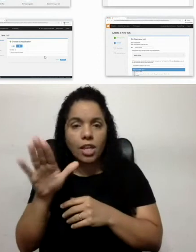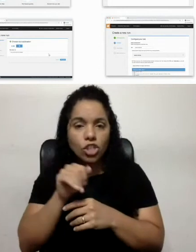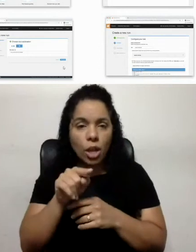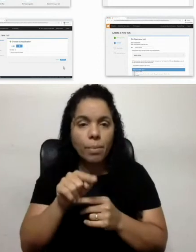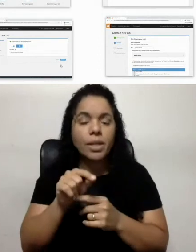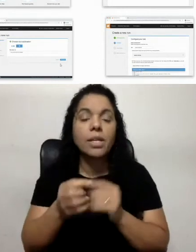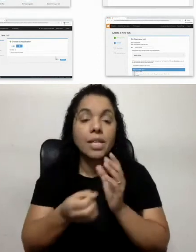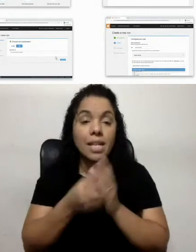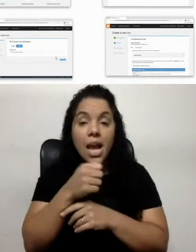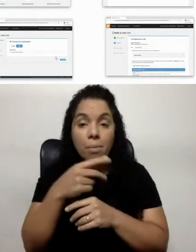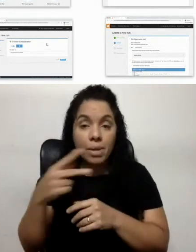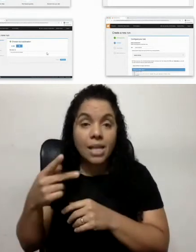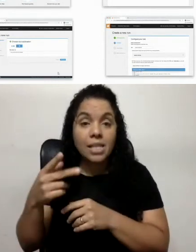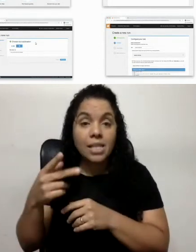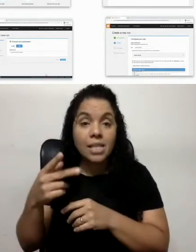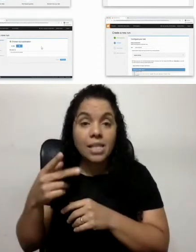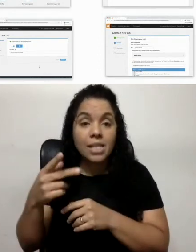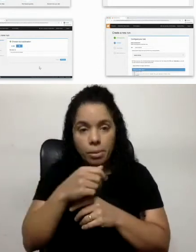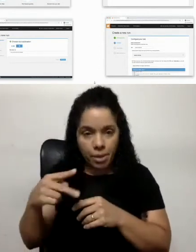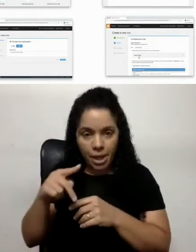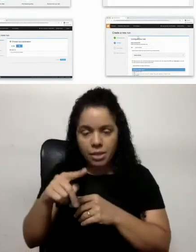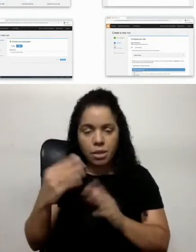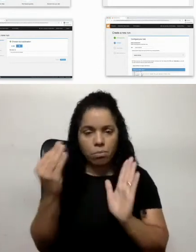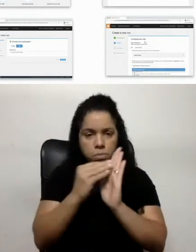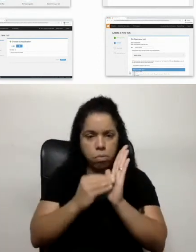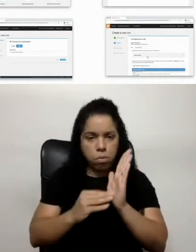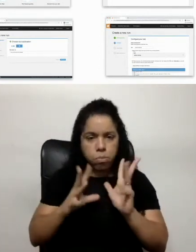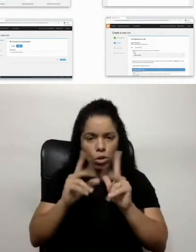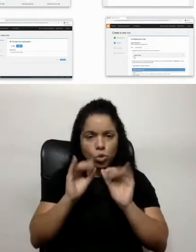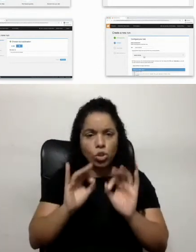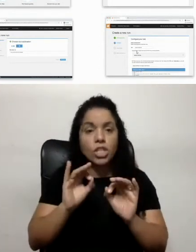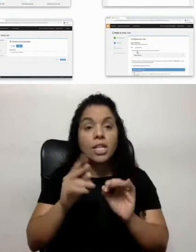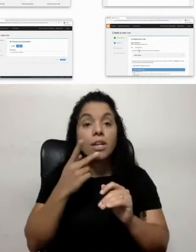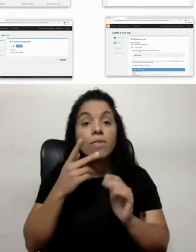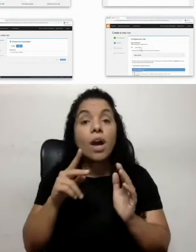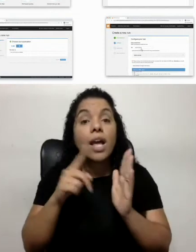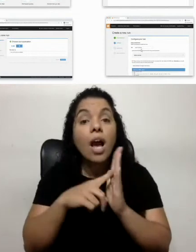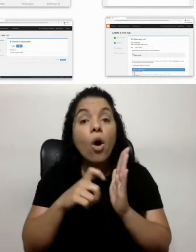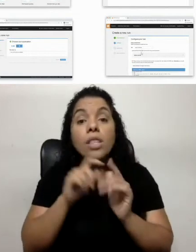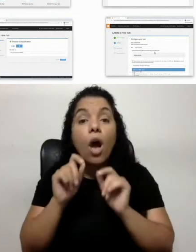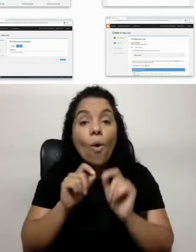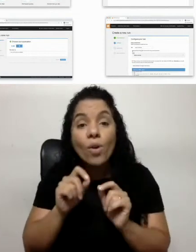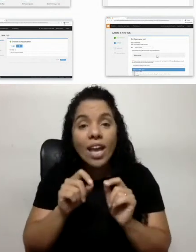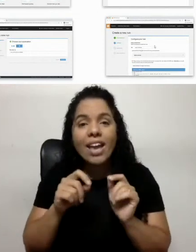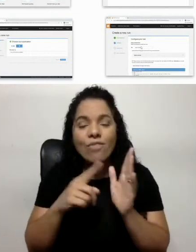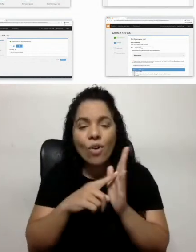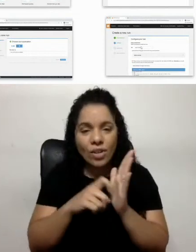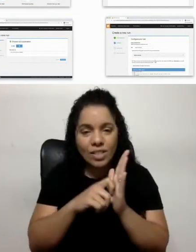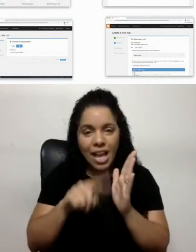cria sua aplicação, dá um nome pra sua aplicação, tudinho, diz o que é que você vai rodar, no caso aqui, ó, eu vou rodar meu